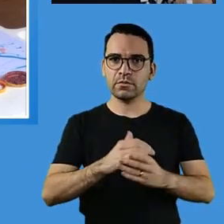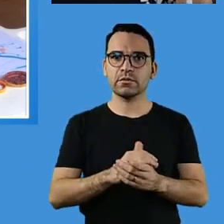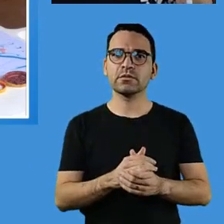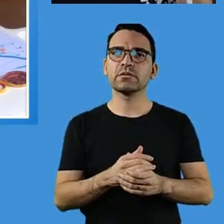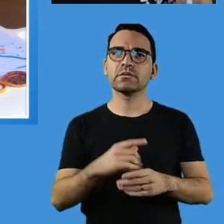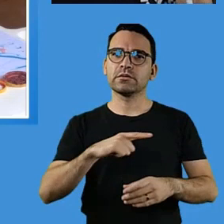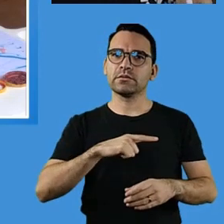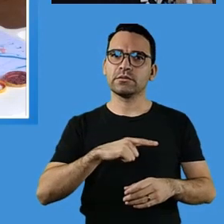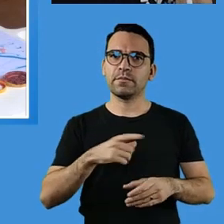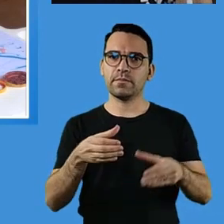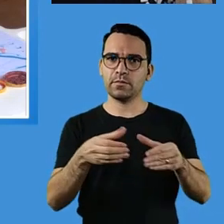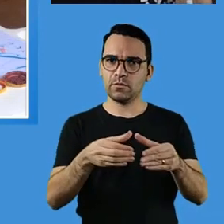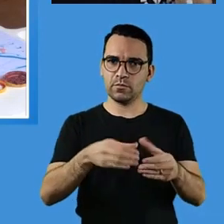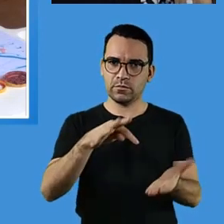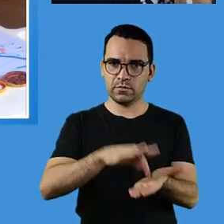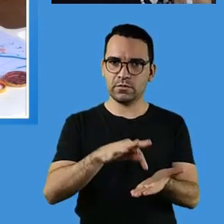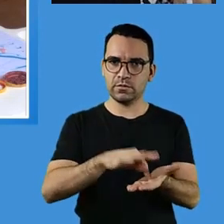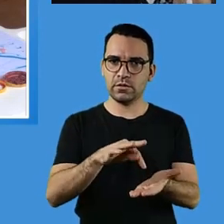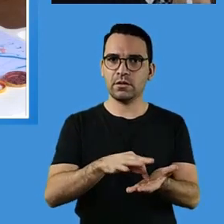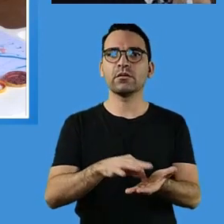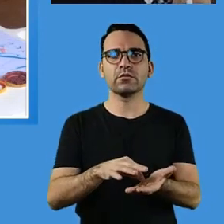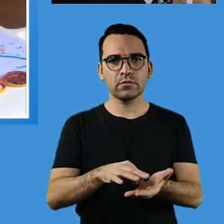qualquer tipo de dúvida da família.